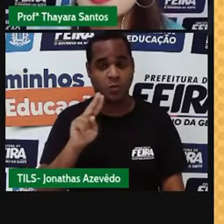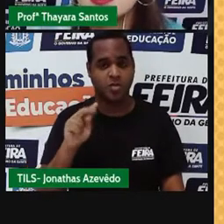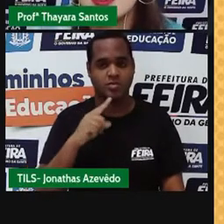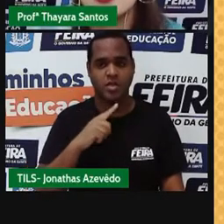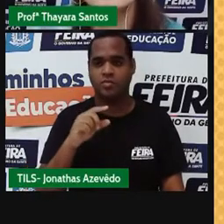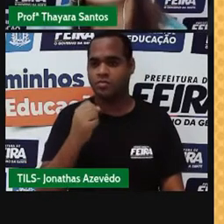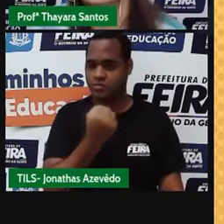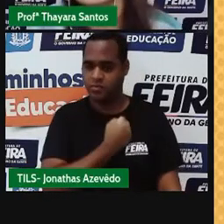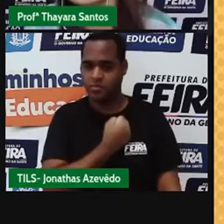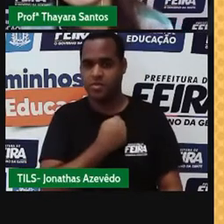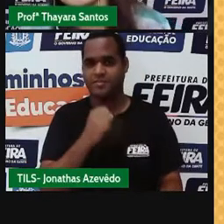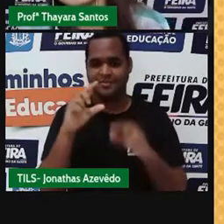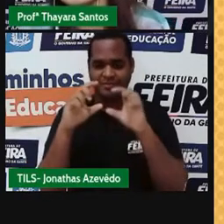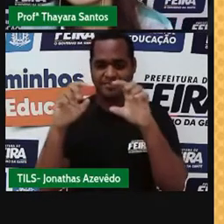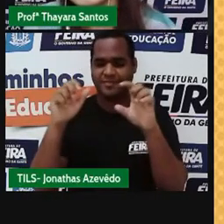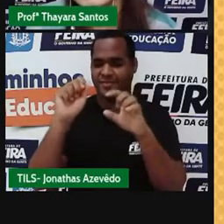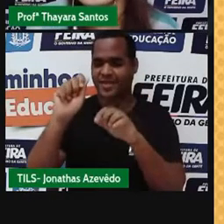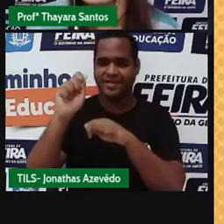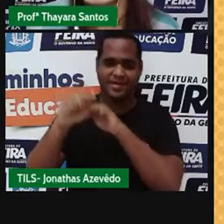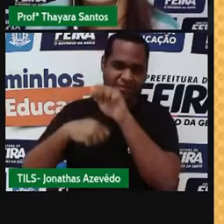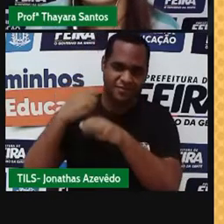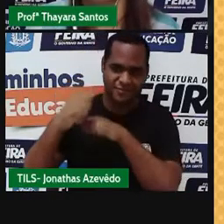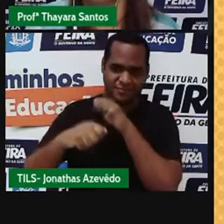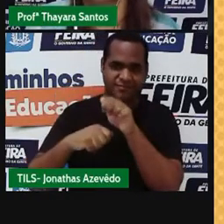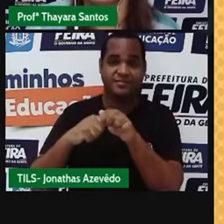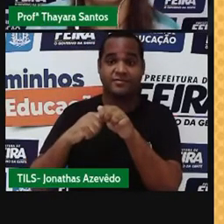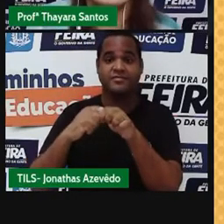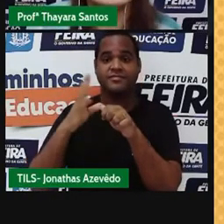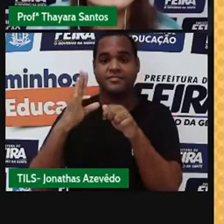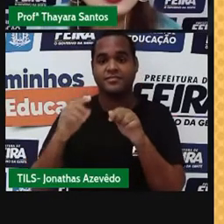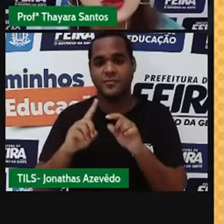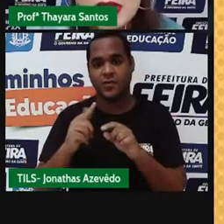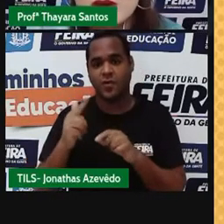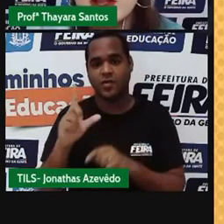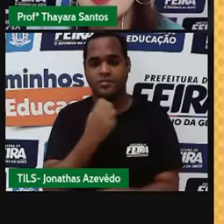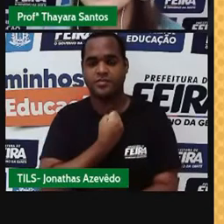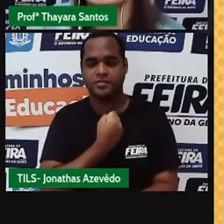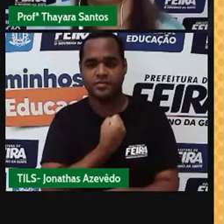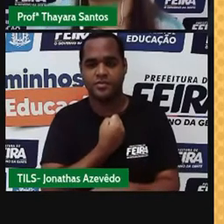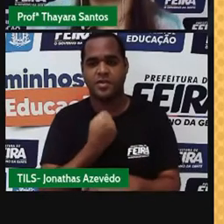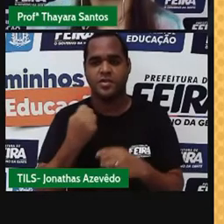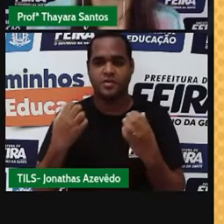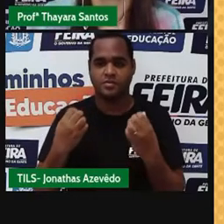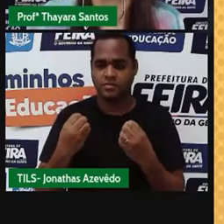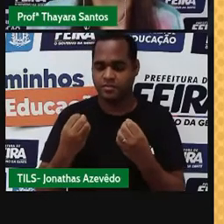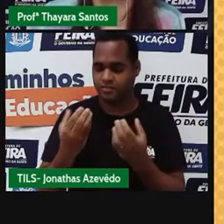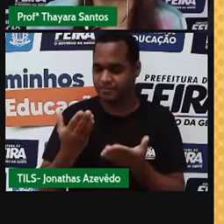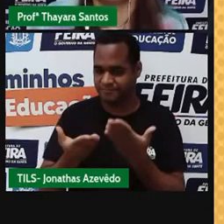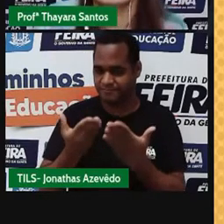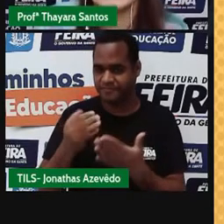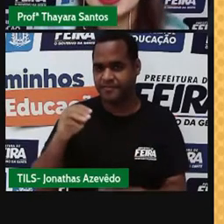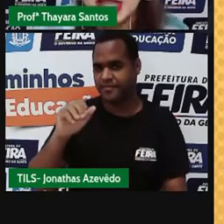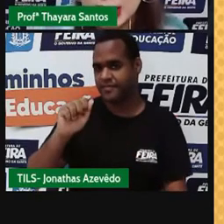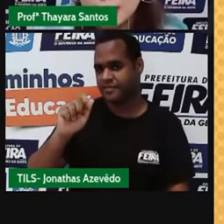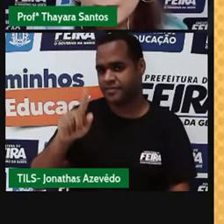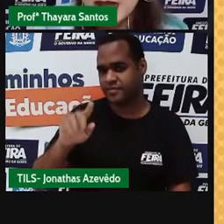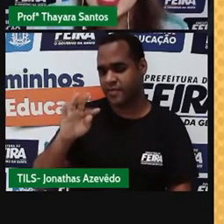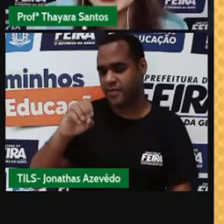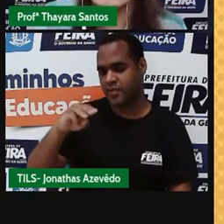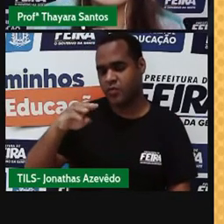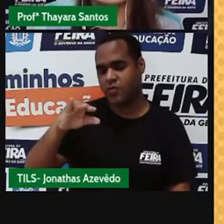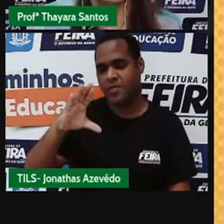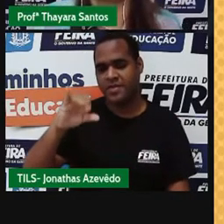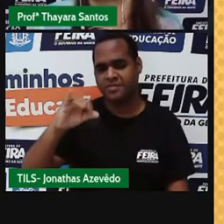que representa o número atômico, que é o Z, e a gente tem outro número que representa a massa atômica dele.